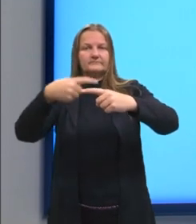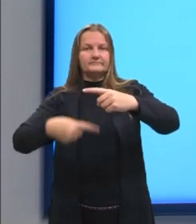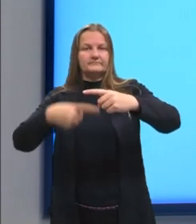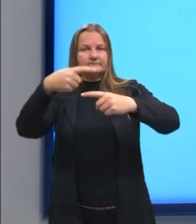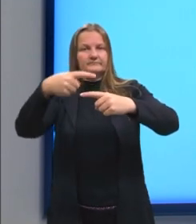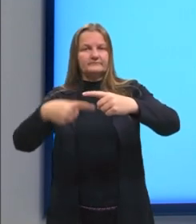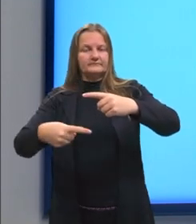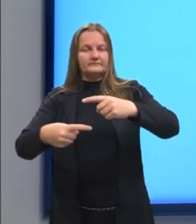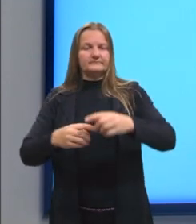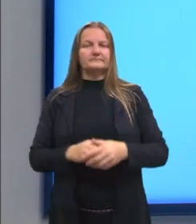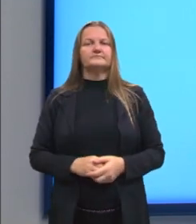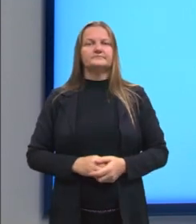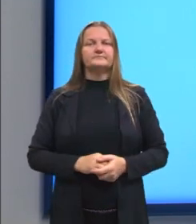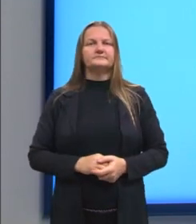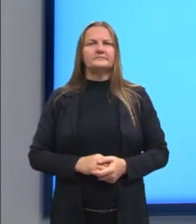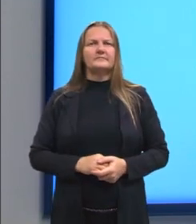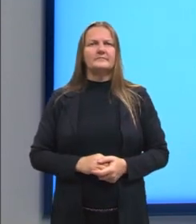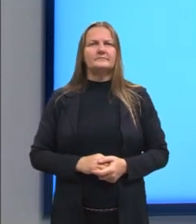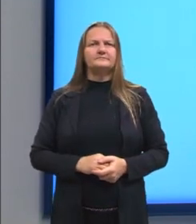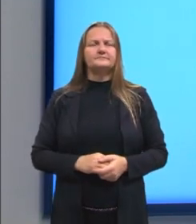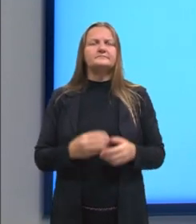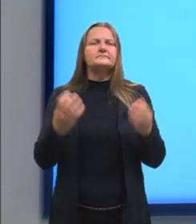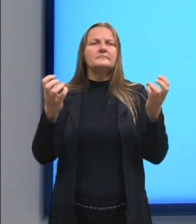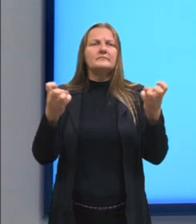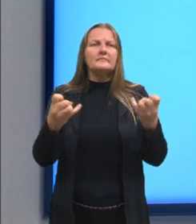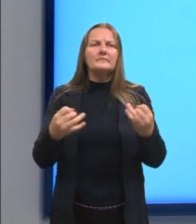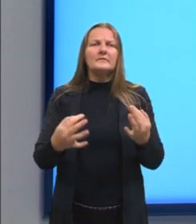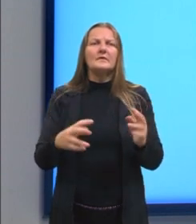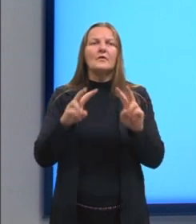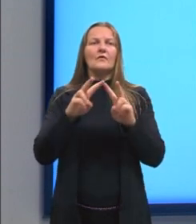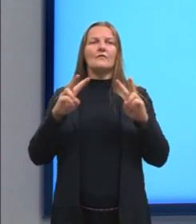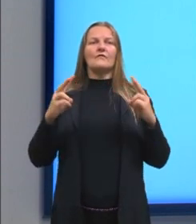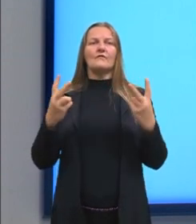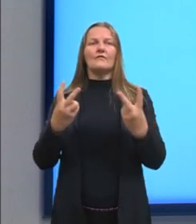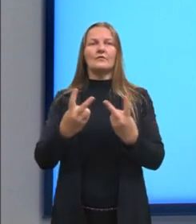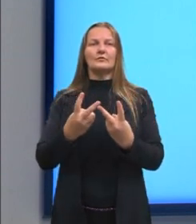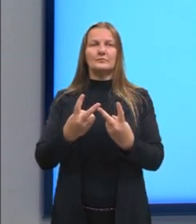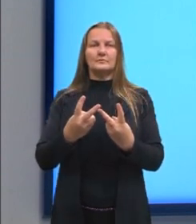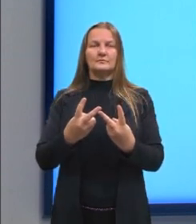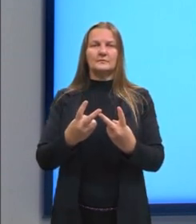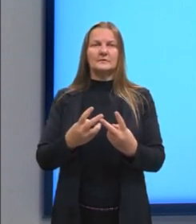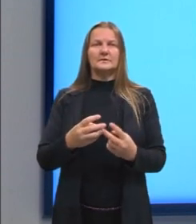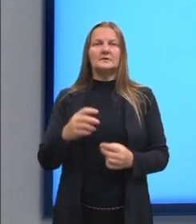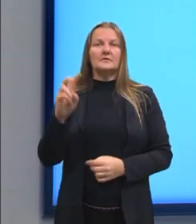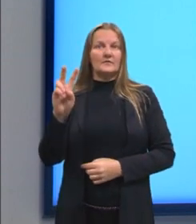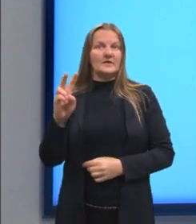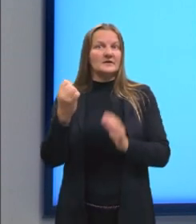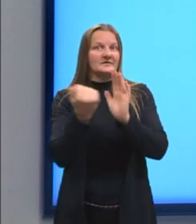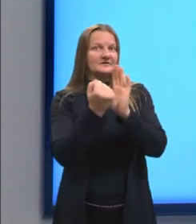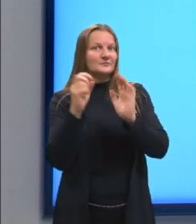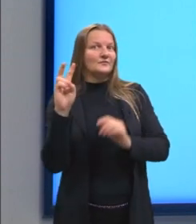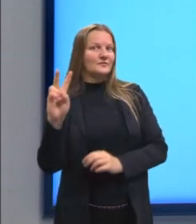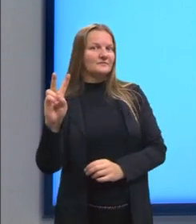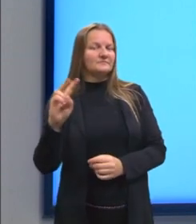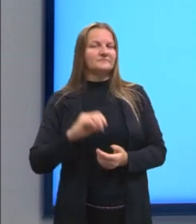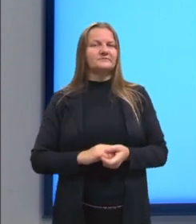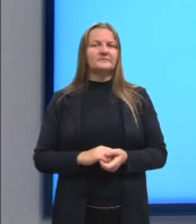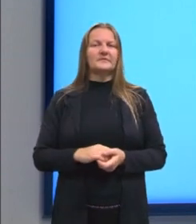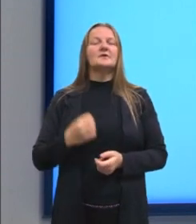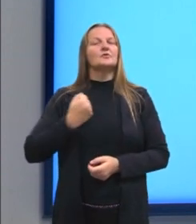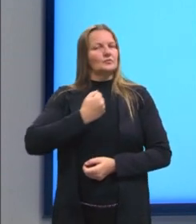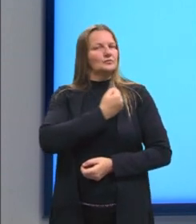álcool. Agora nós temos o seguinte, o volume, que nós utilizamos aqui como V, ele é um valor